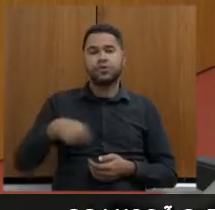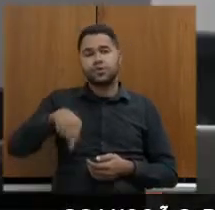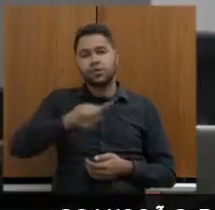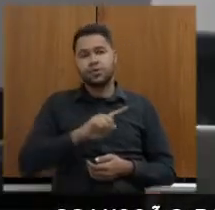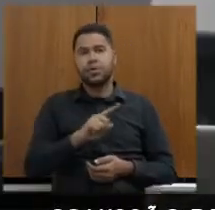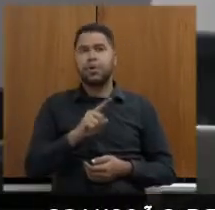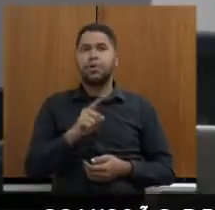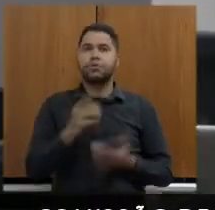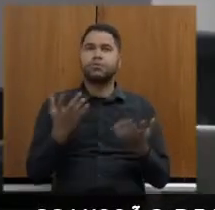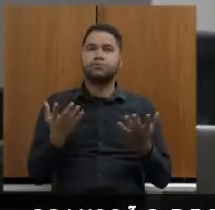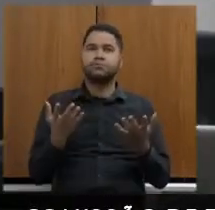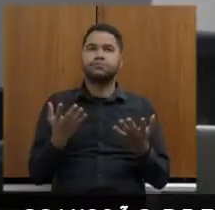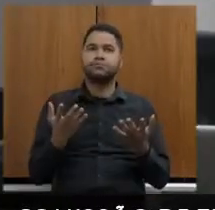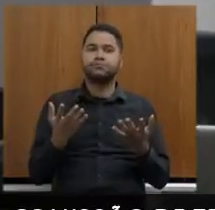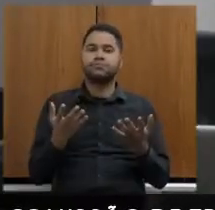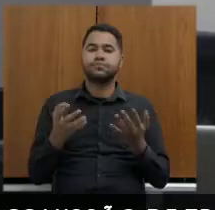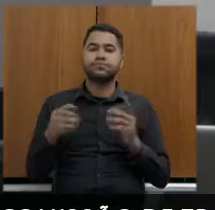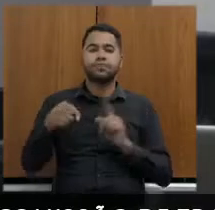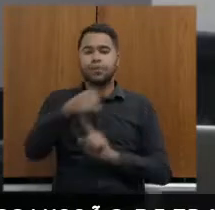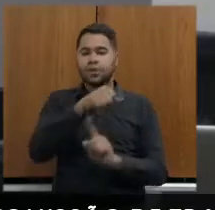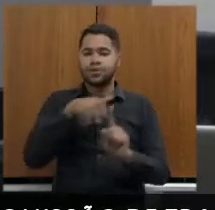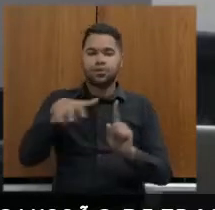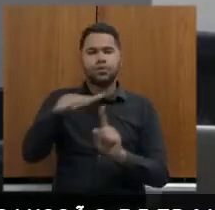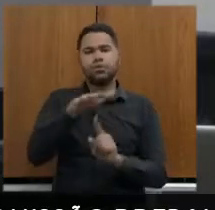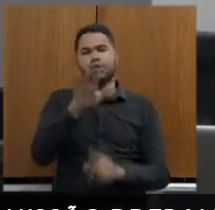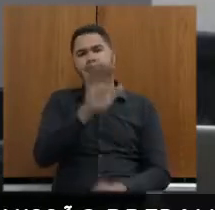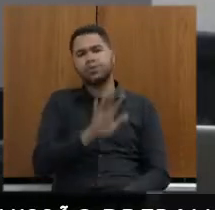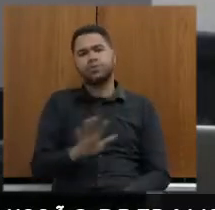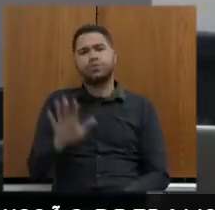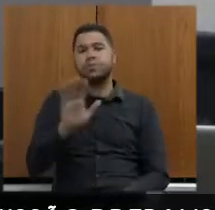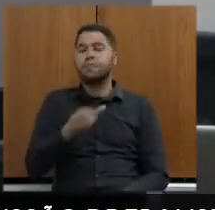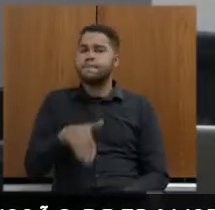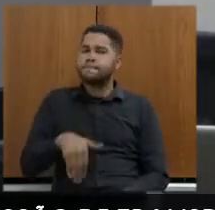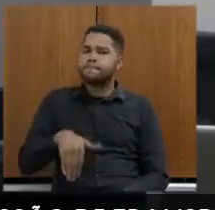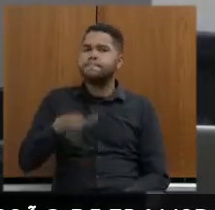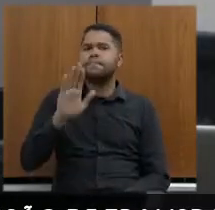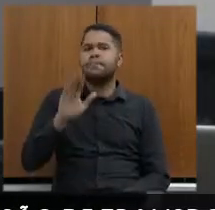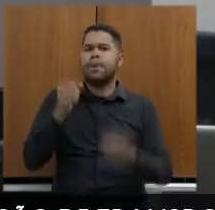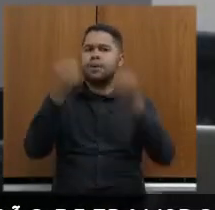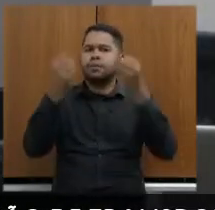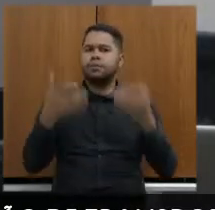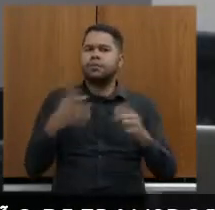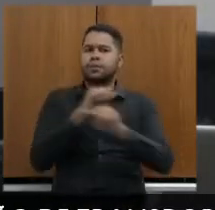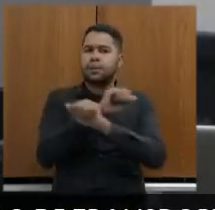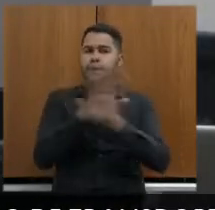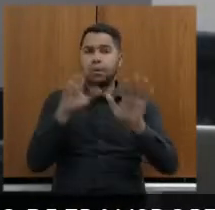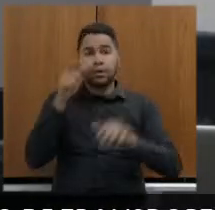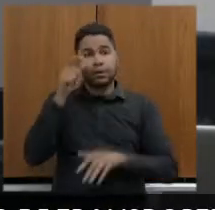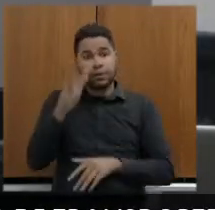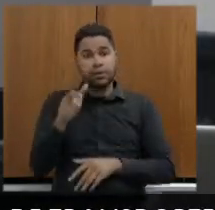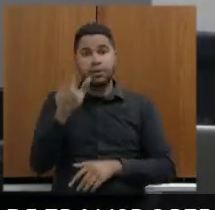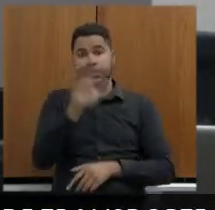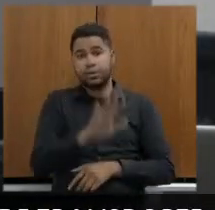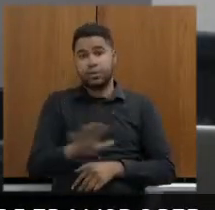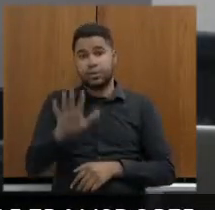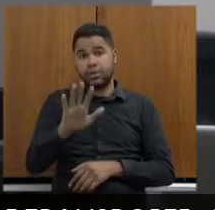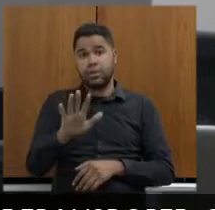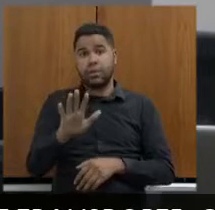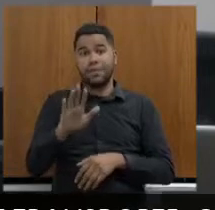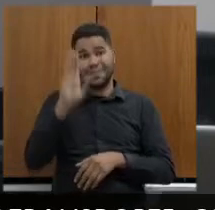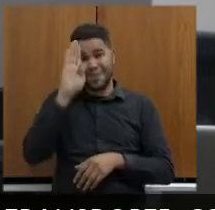levemos à sociedade como um todo maior transparência na execução de obras que são do interesse geral, especialmente da região